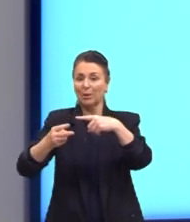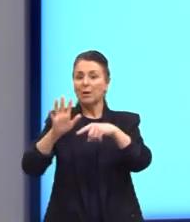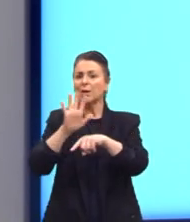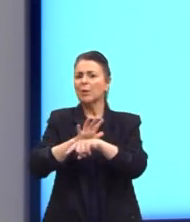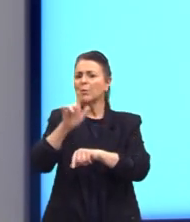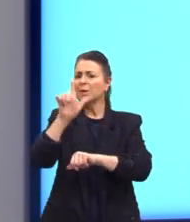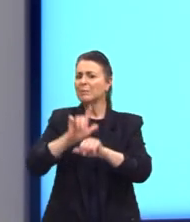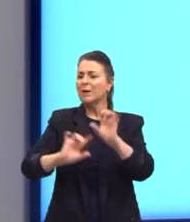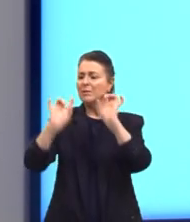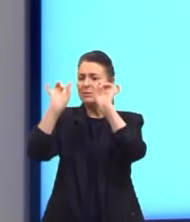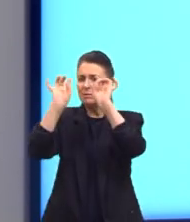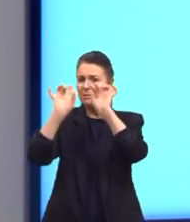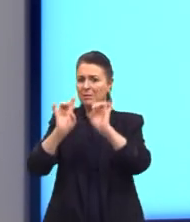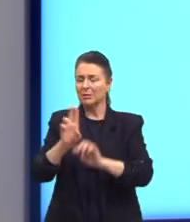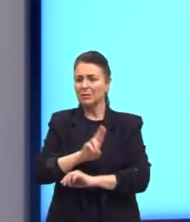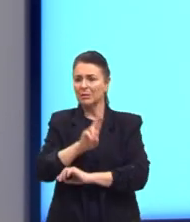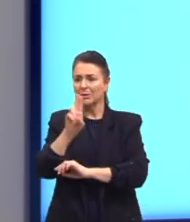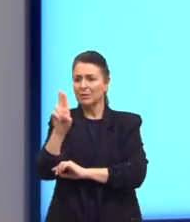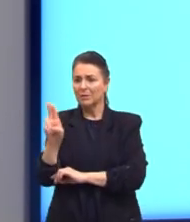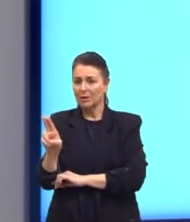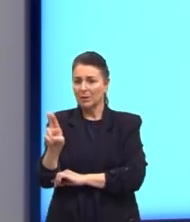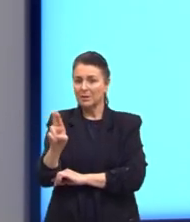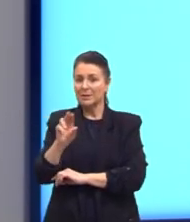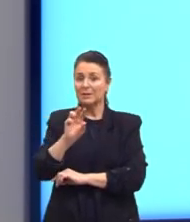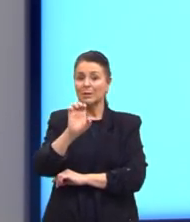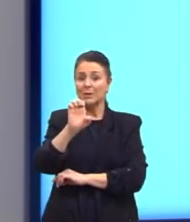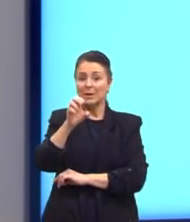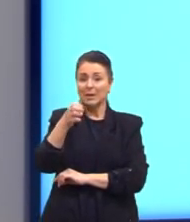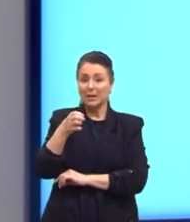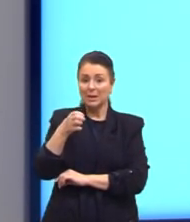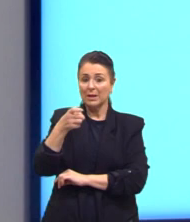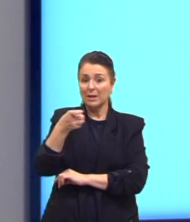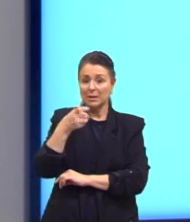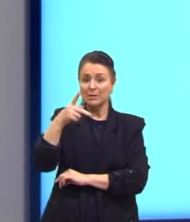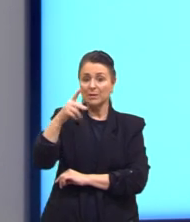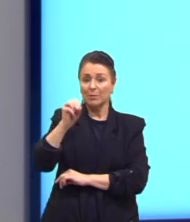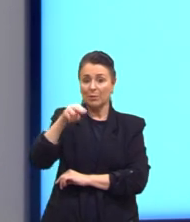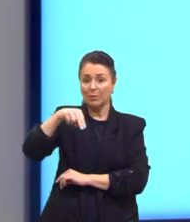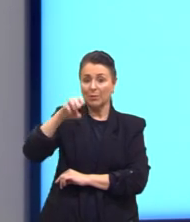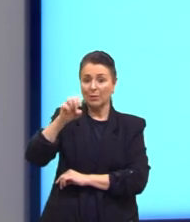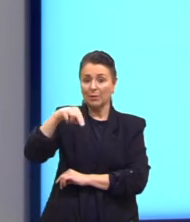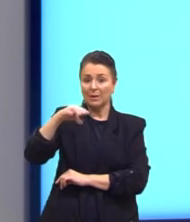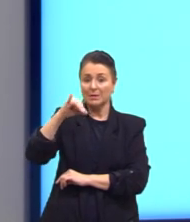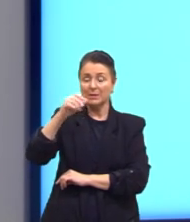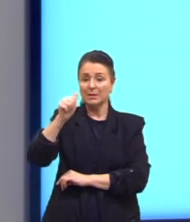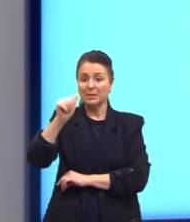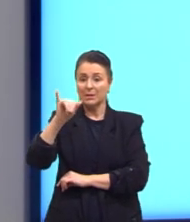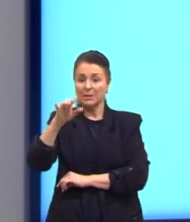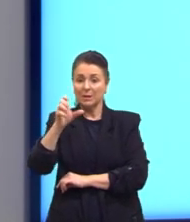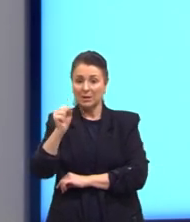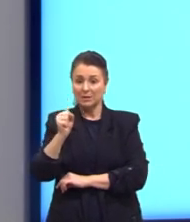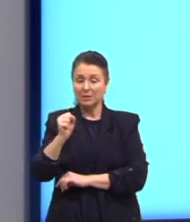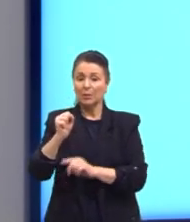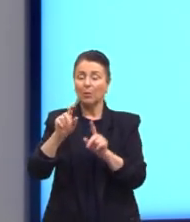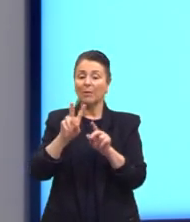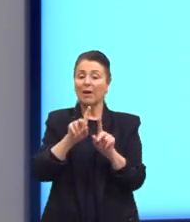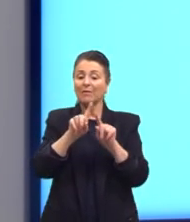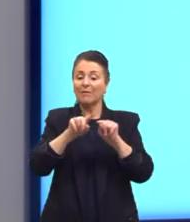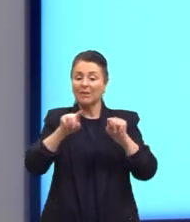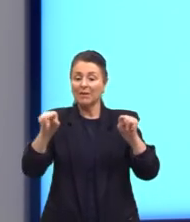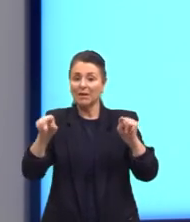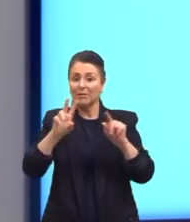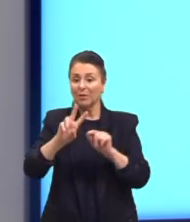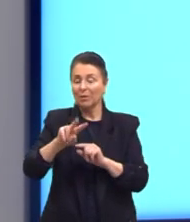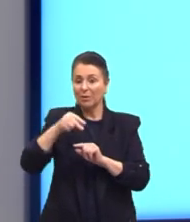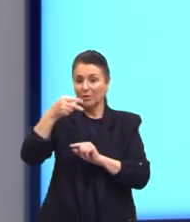específicas, que a gente chama de exponenciais, quando nós temos o x, variável no expoente, ou